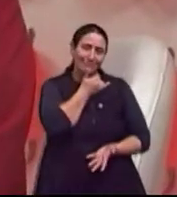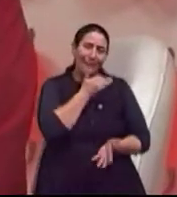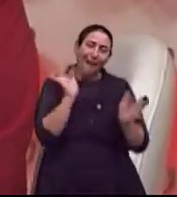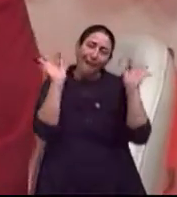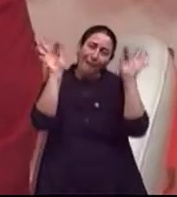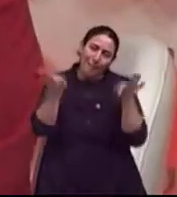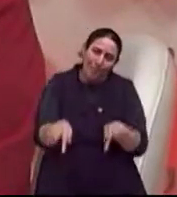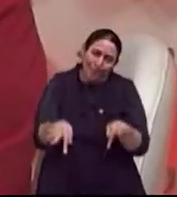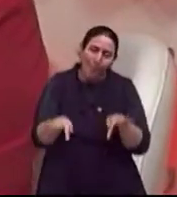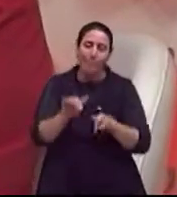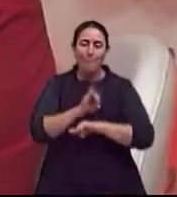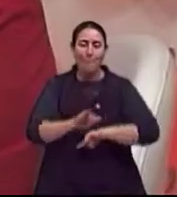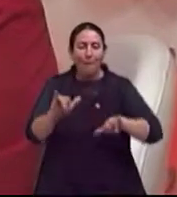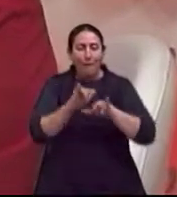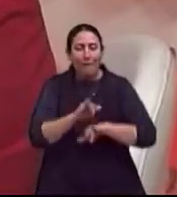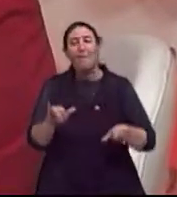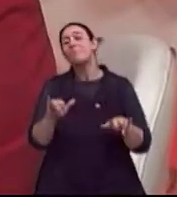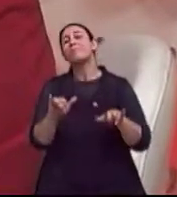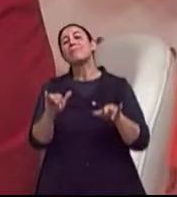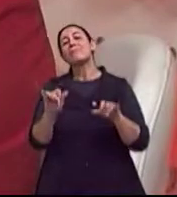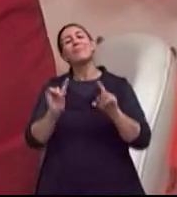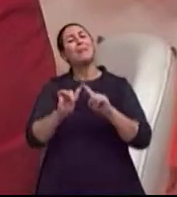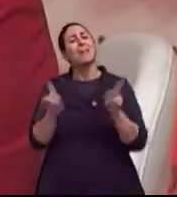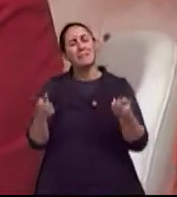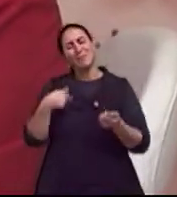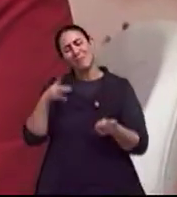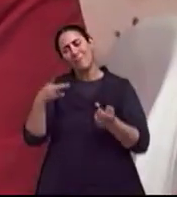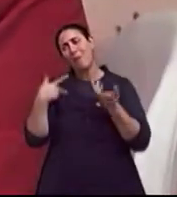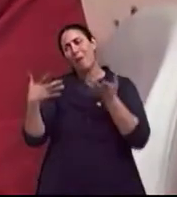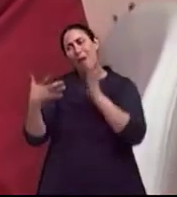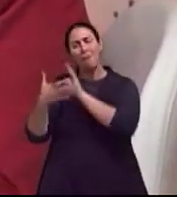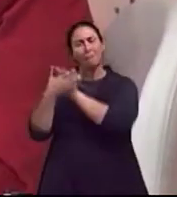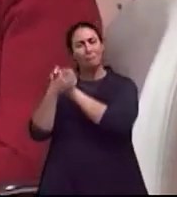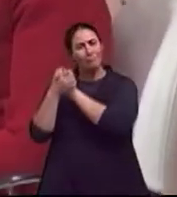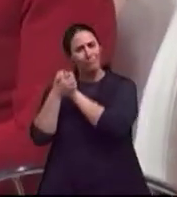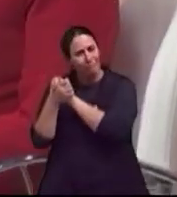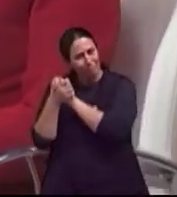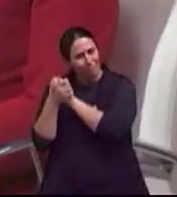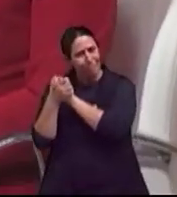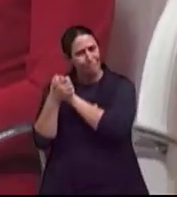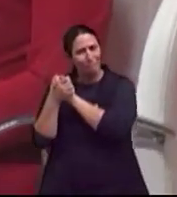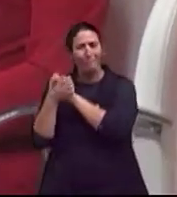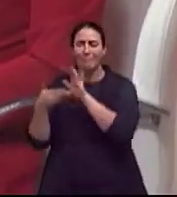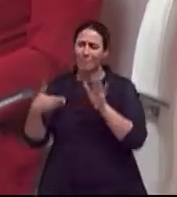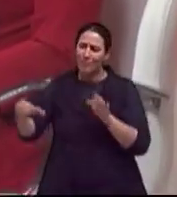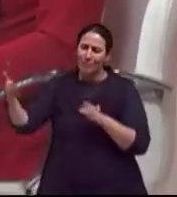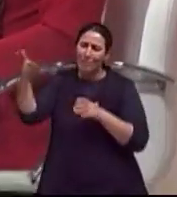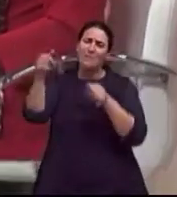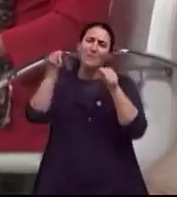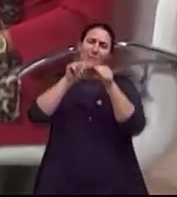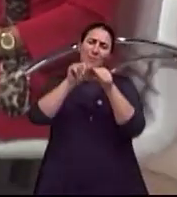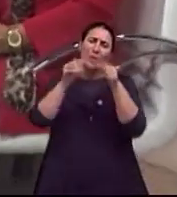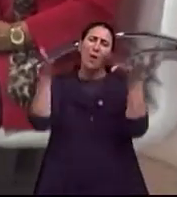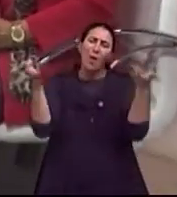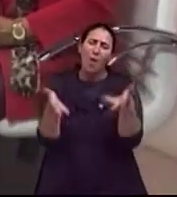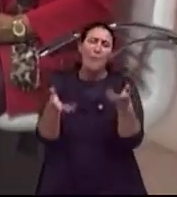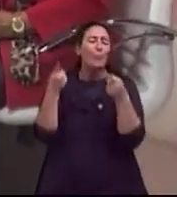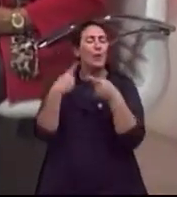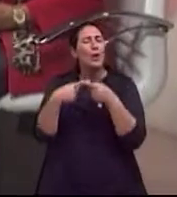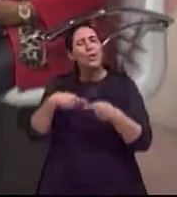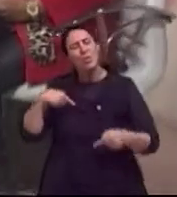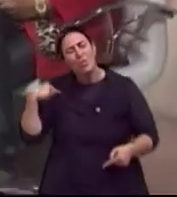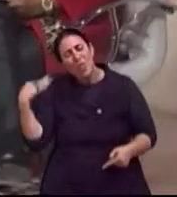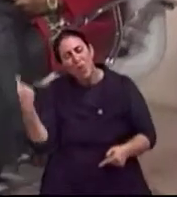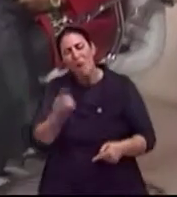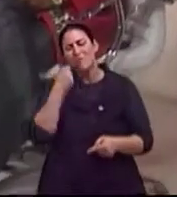fim do programa, terminou o nosso tempo, mas como eu faço sempre, eu quero terminar de mãos dadas. E foi o que nós fizemos aqui, porque assim a